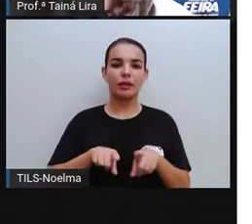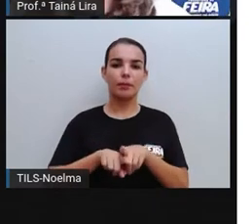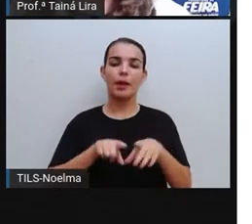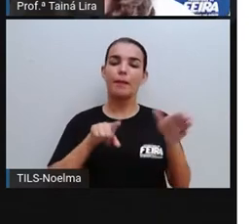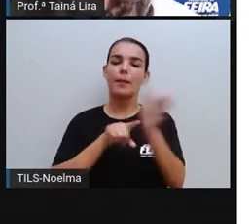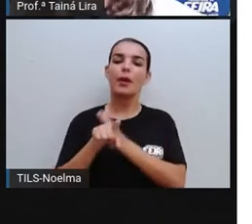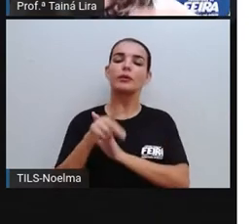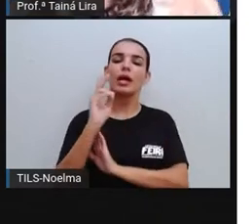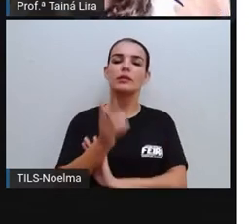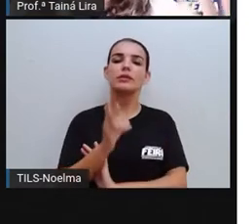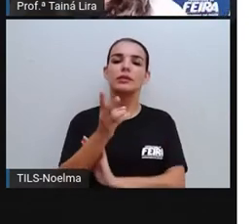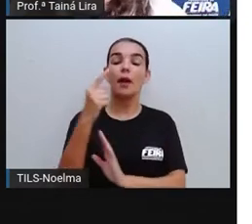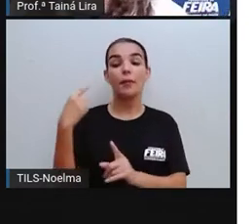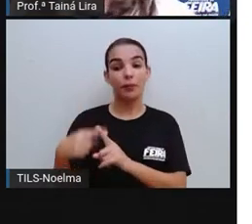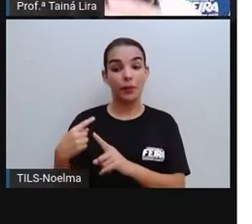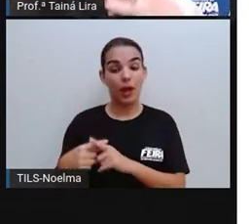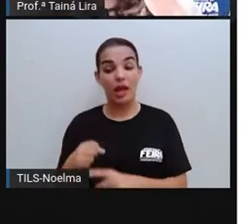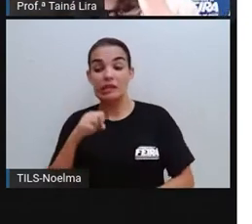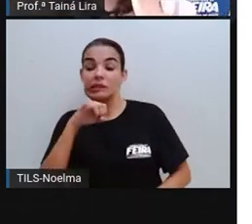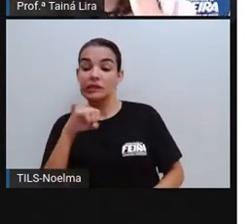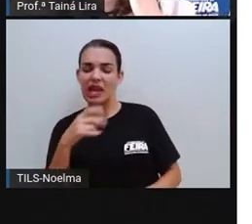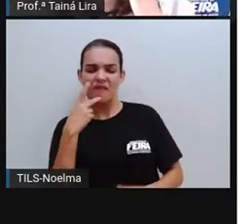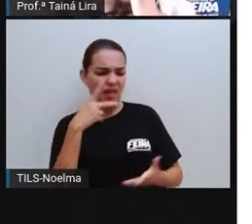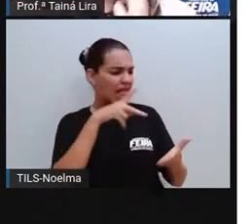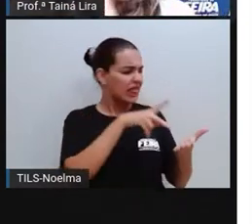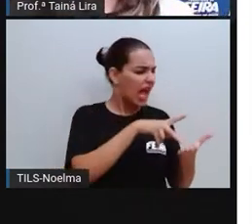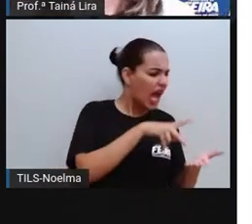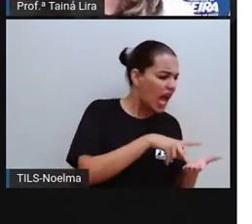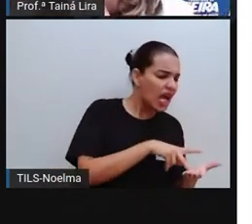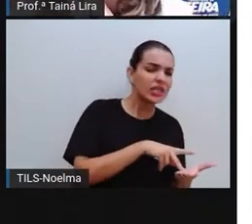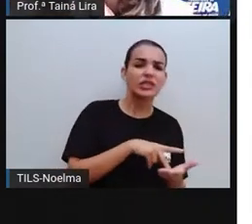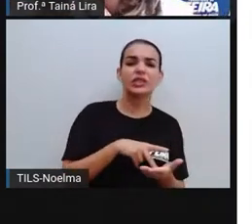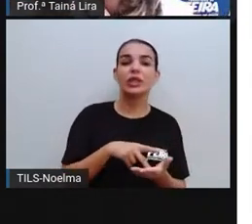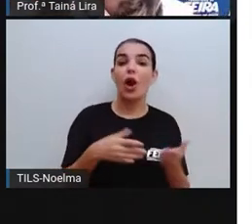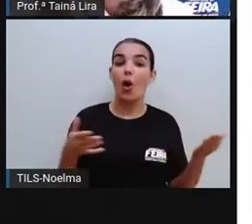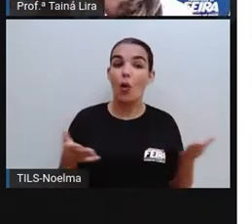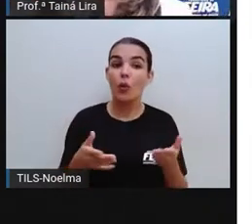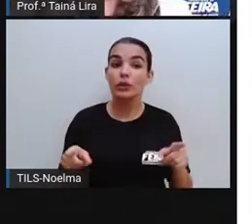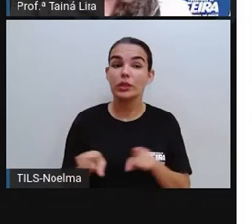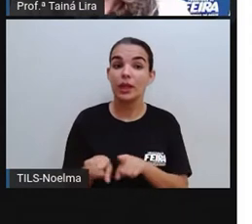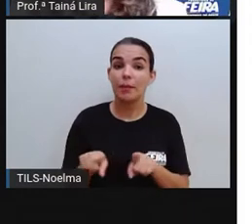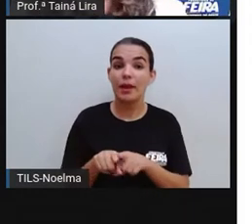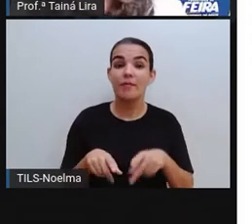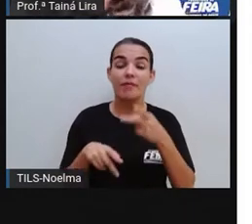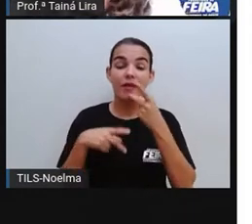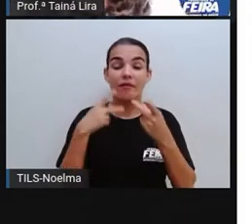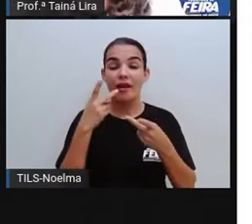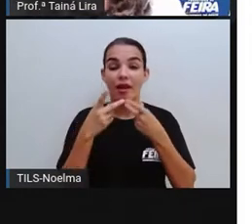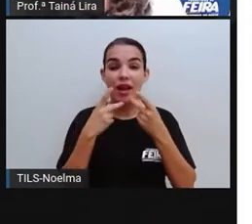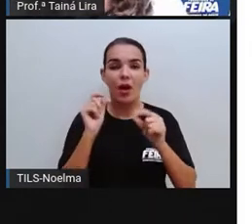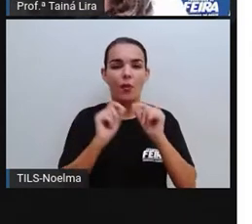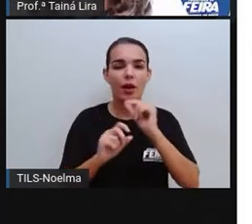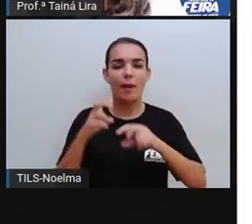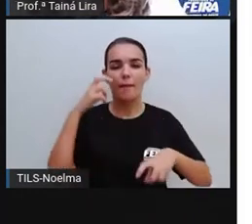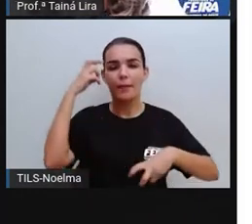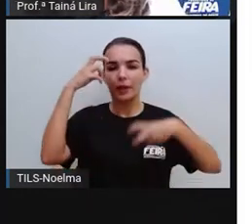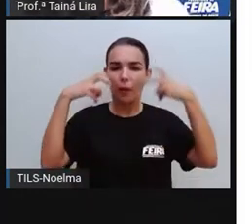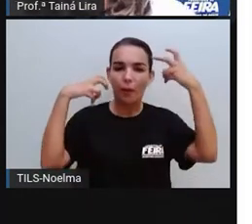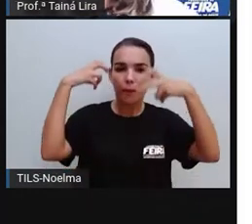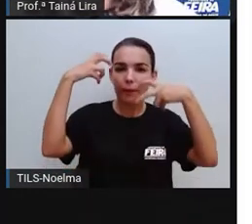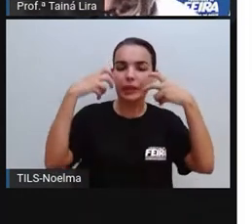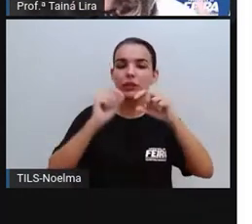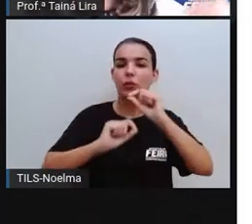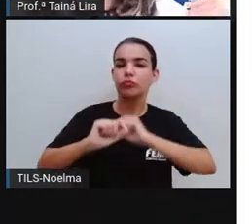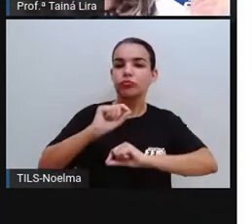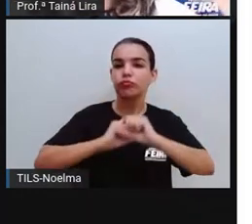porquê. Se aquilo é verdade. Hoje a gente vai falar um pouquinho também sobre algo, né? Que é bem preocupante, que a gente vem falando